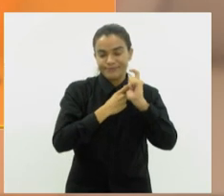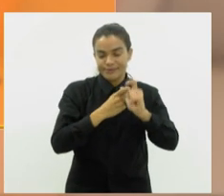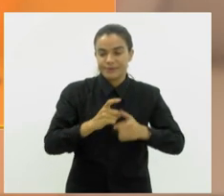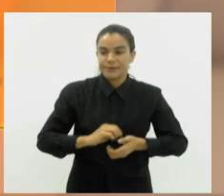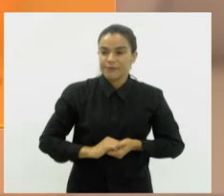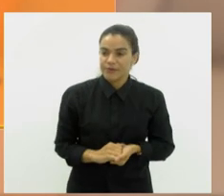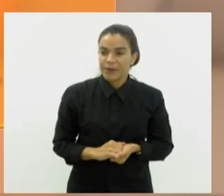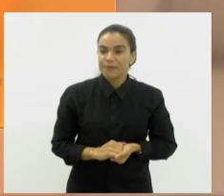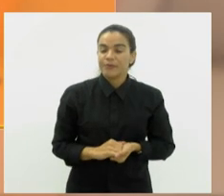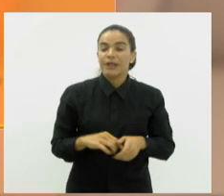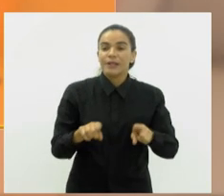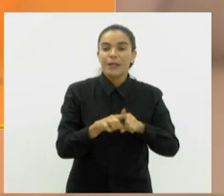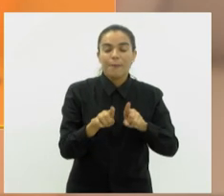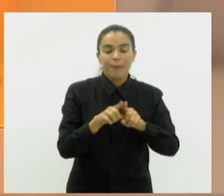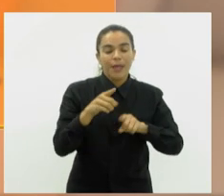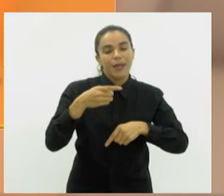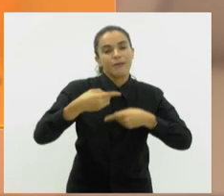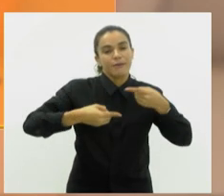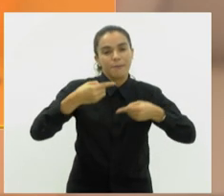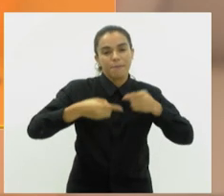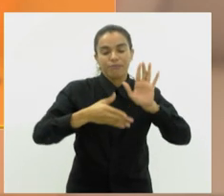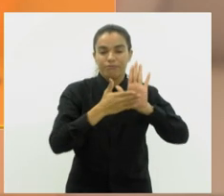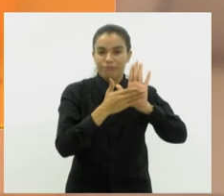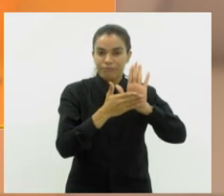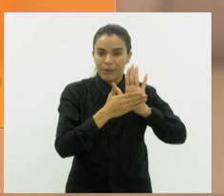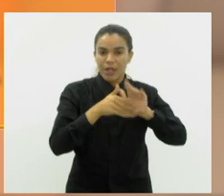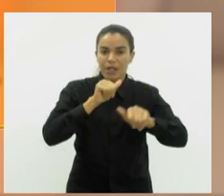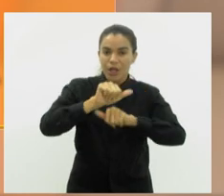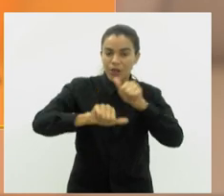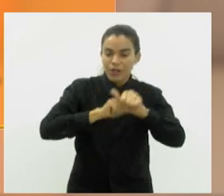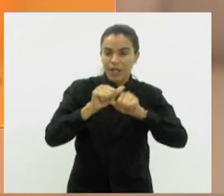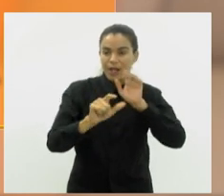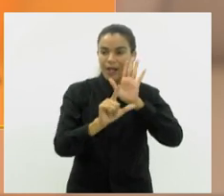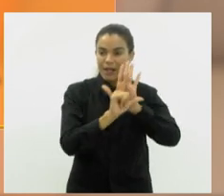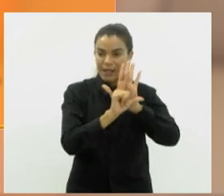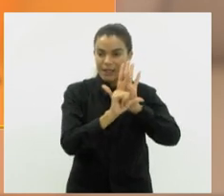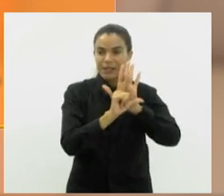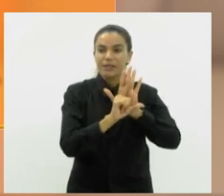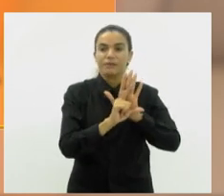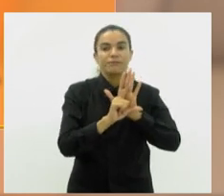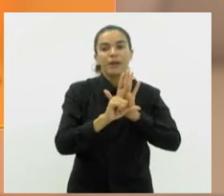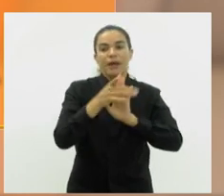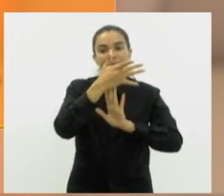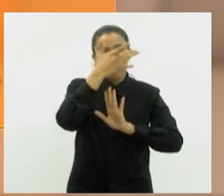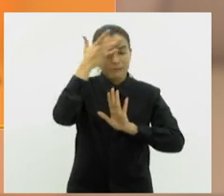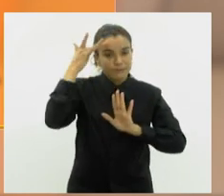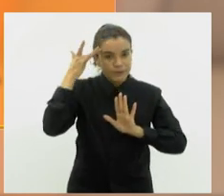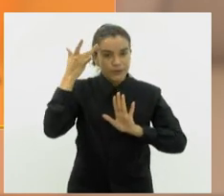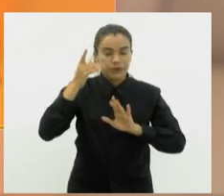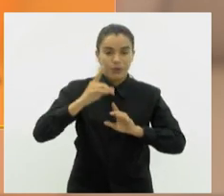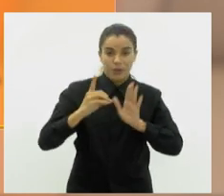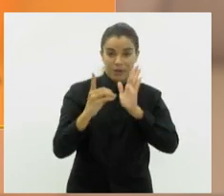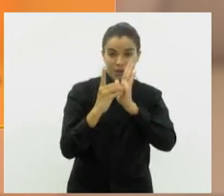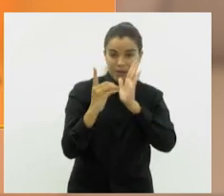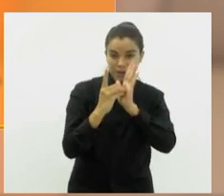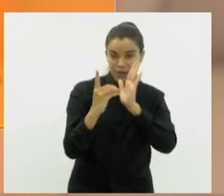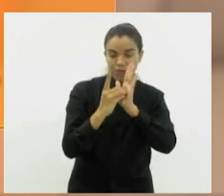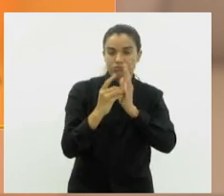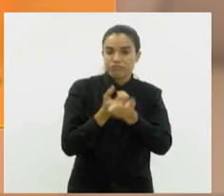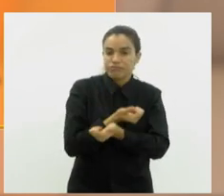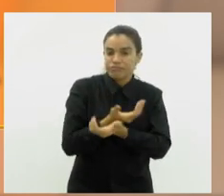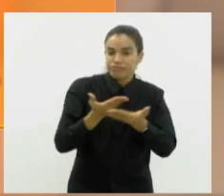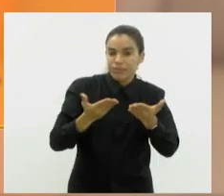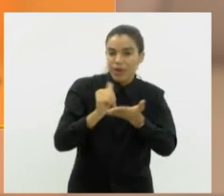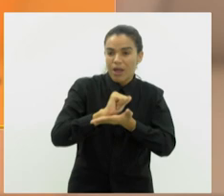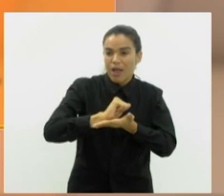votado um projeto do deputado Júlio Rocha, que altera a legislação para determinar que o Detran disponibilize um